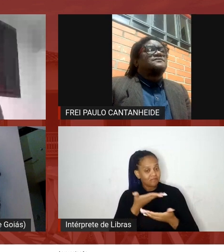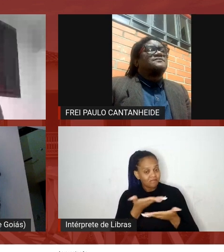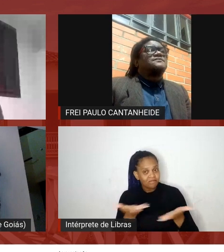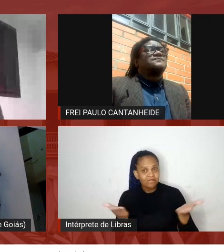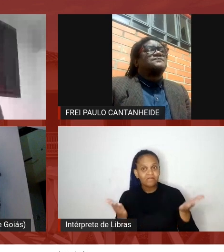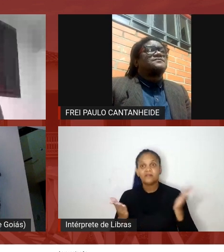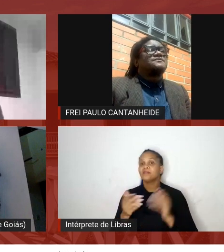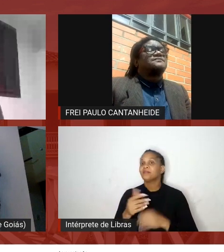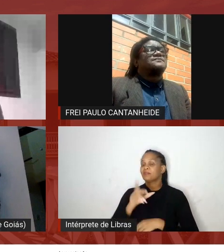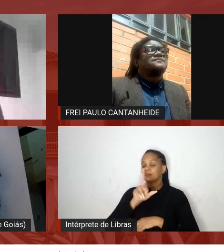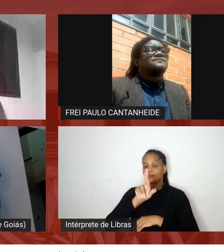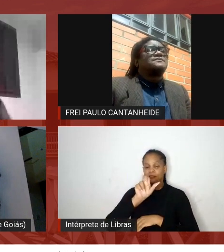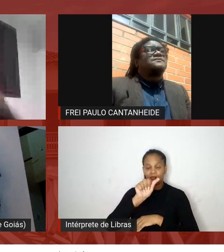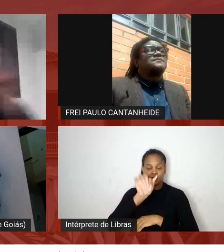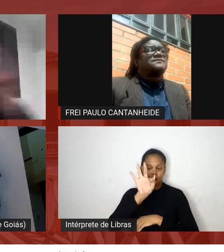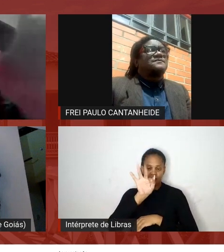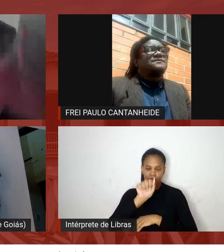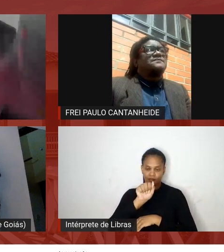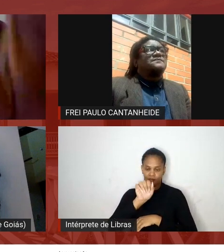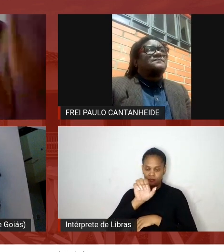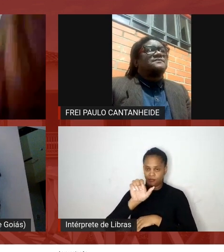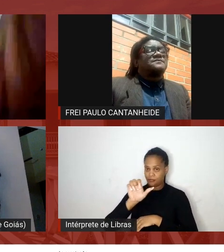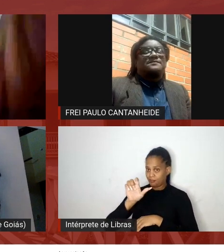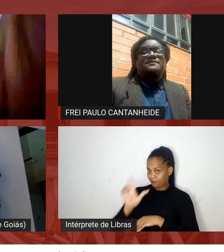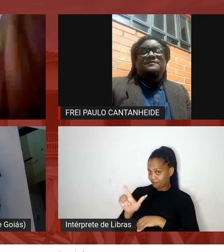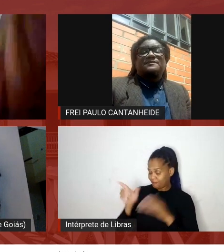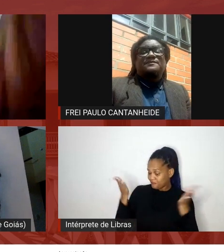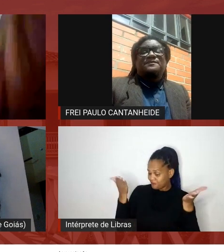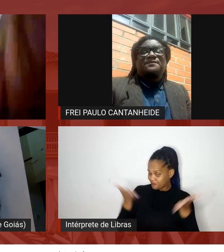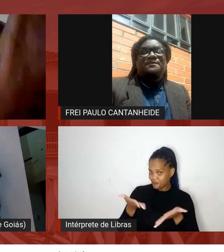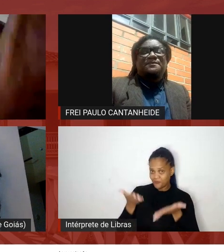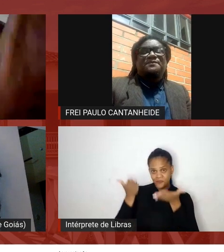está contigo